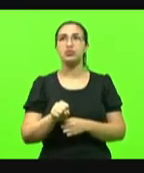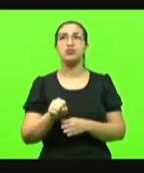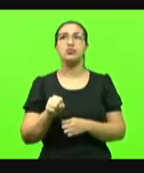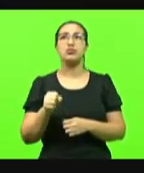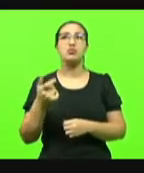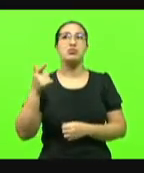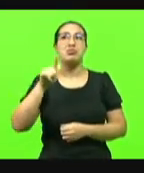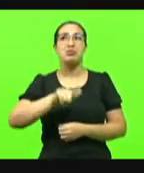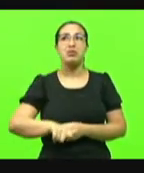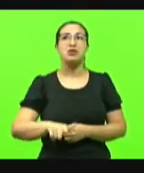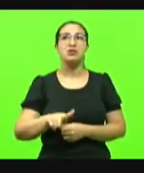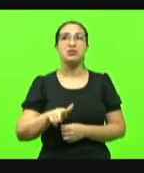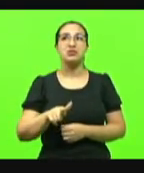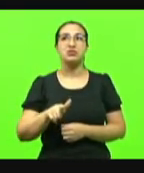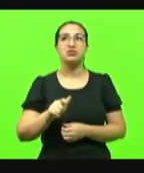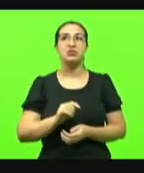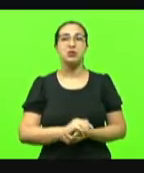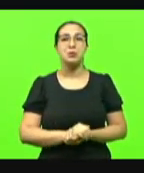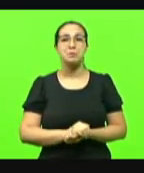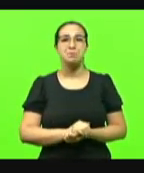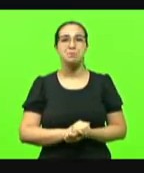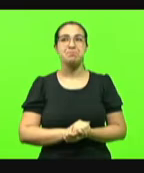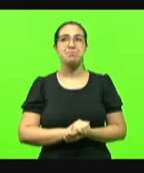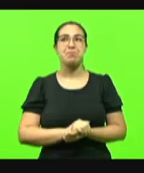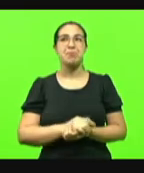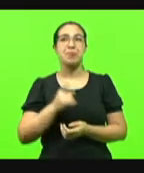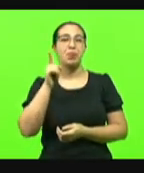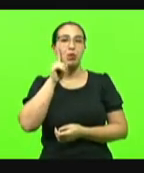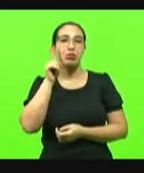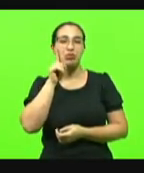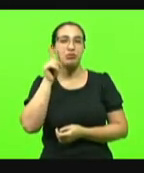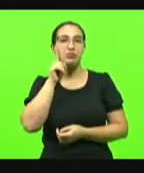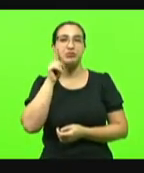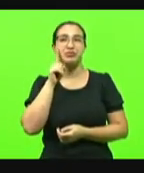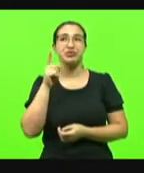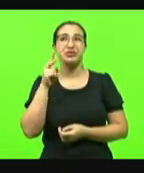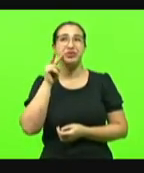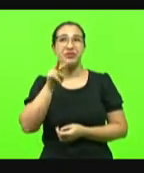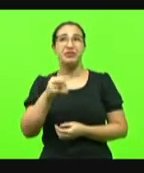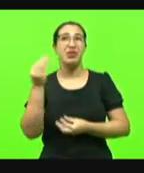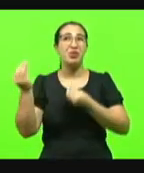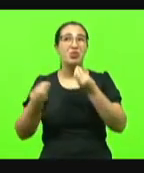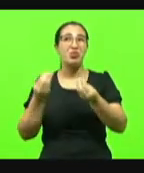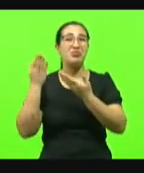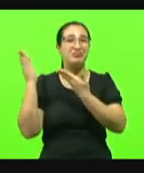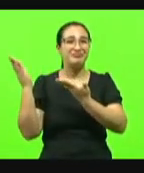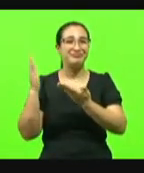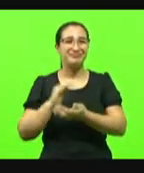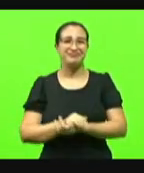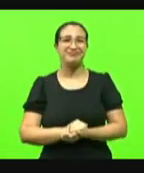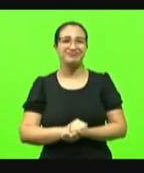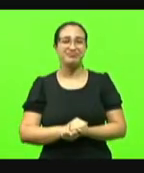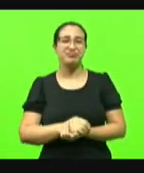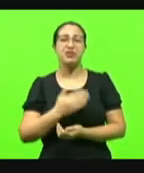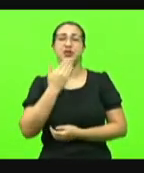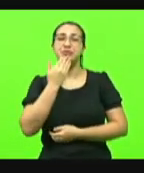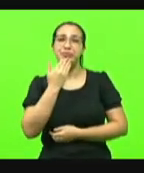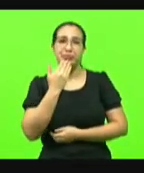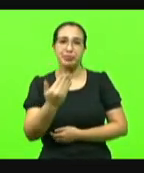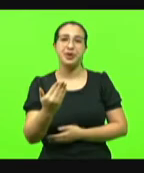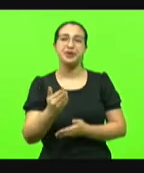desse jeito aí. Por isso que é morte todo dia. Então fica aqui o nosso apelo